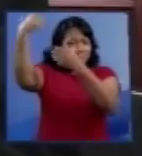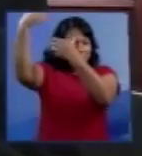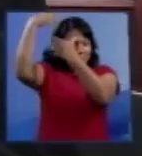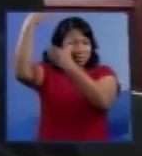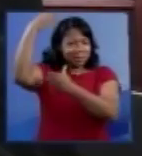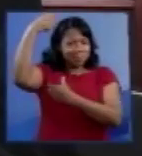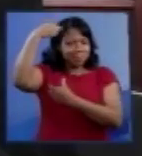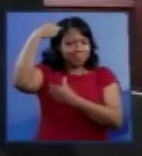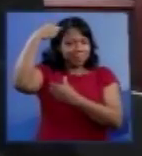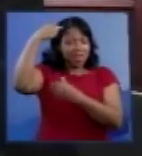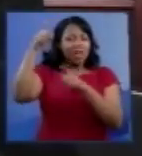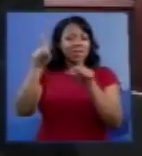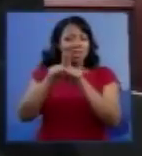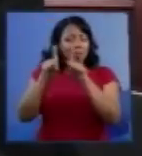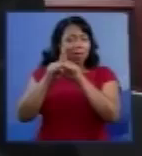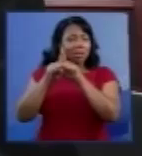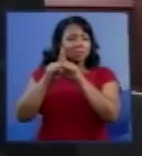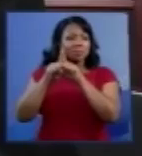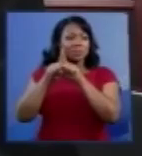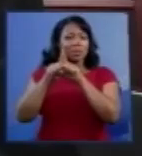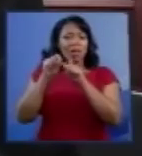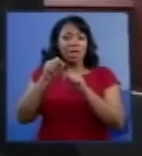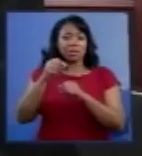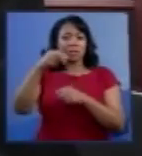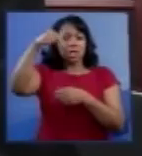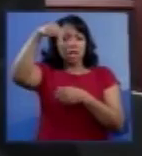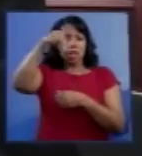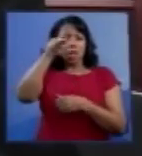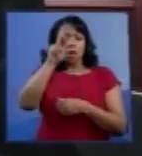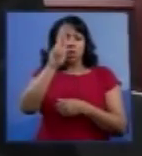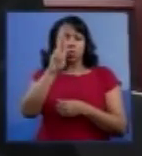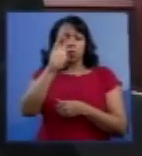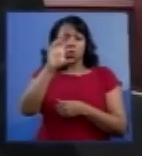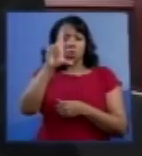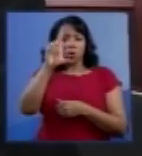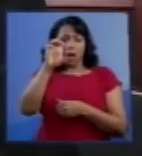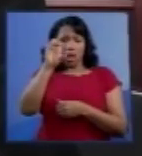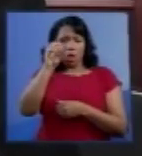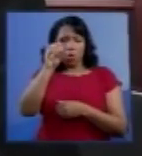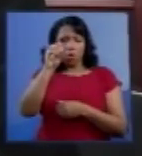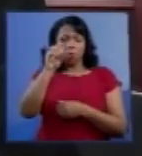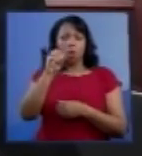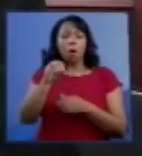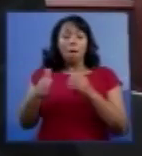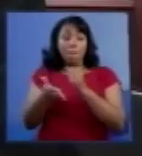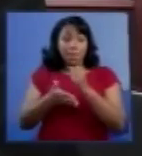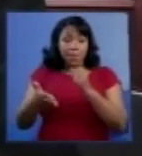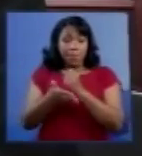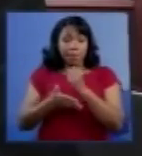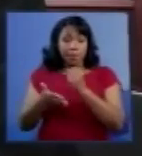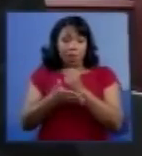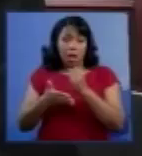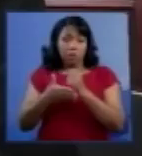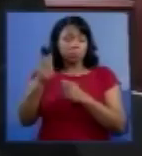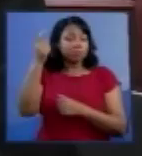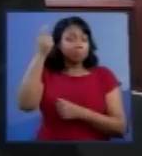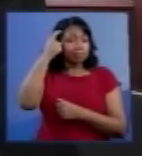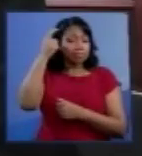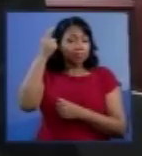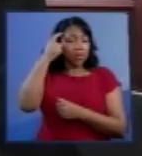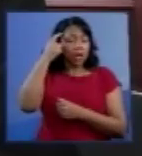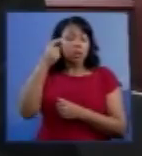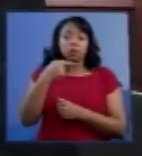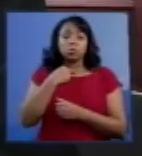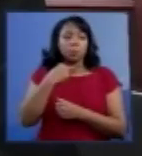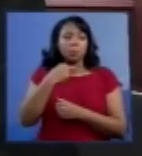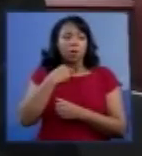córtex, enriquece esse núcleo, vamos dizer assim, básico, então, não se